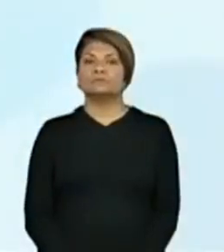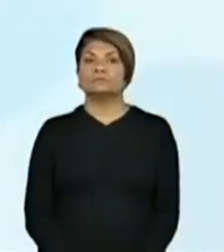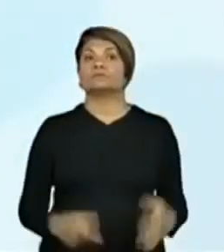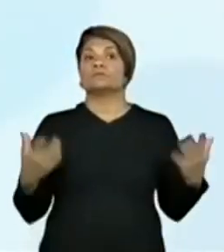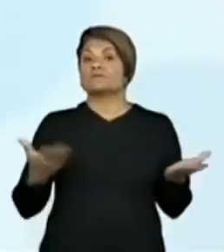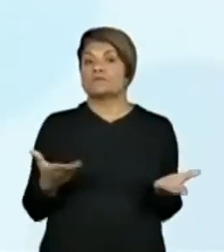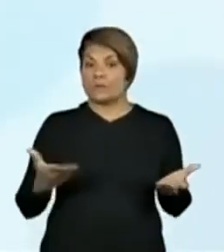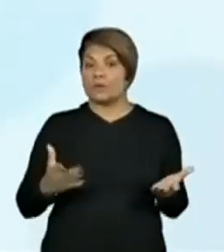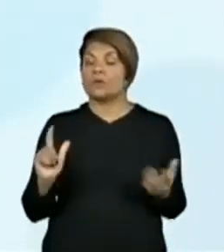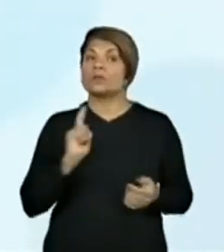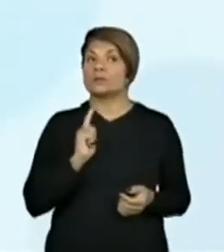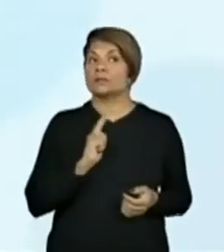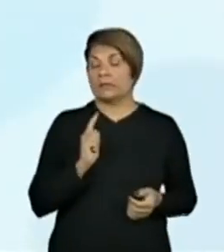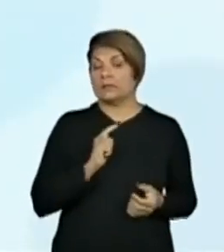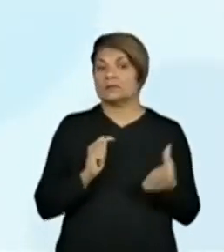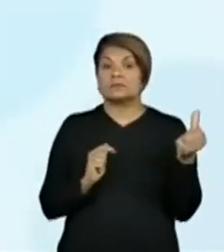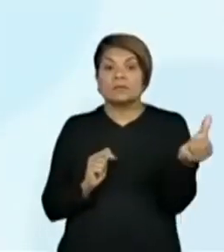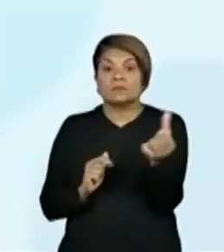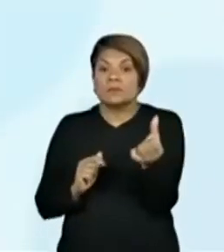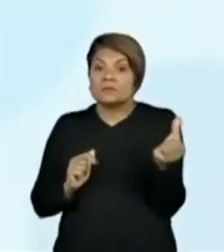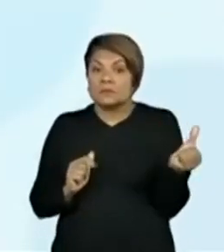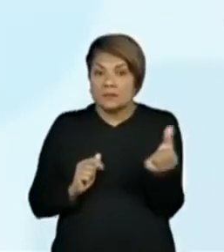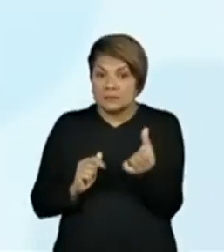Agora, a gente tem o número 66.